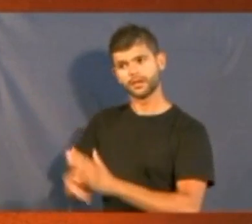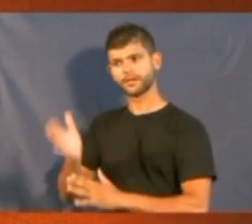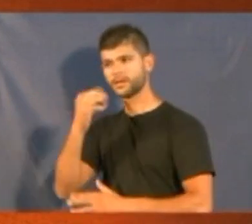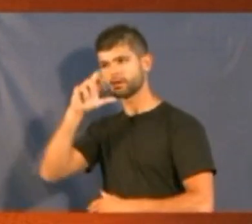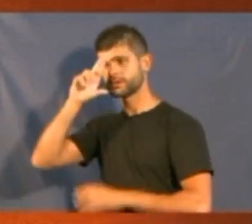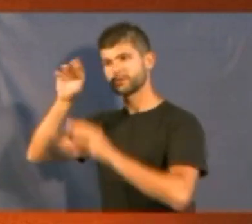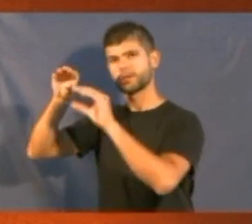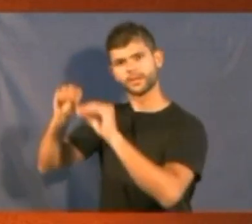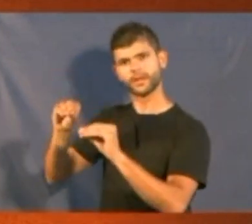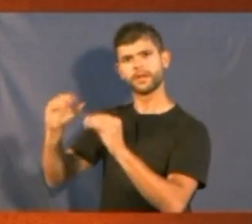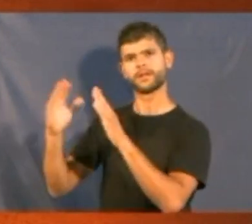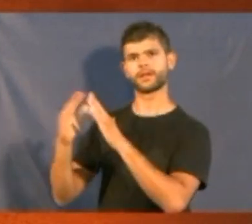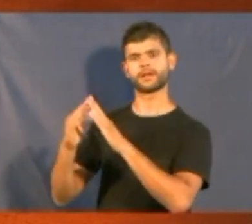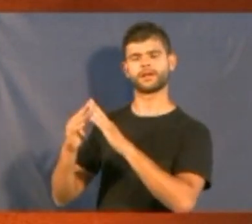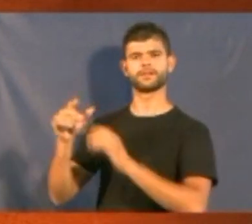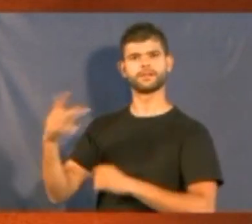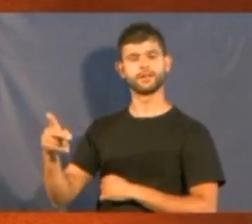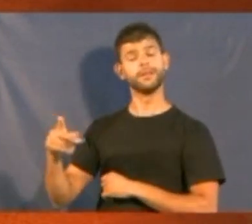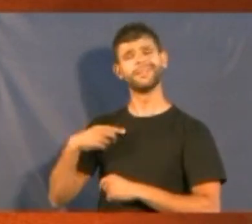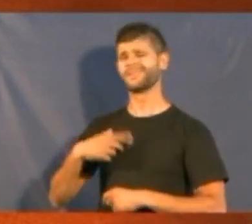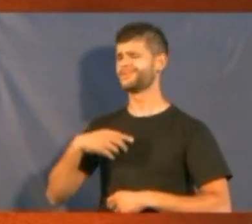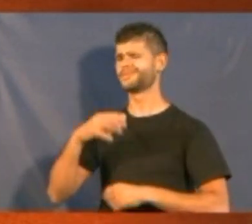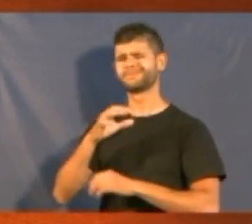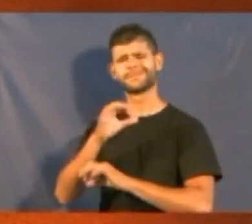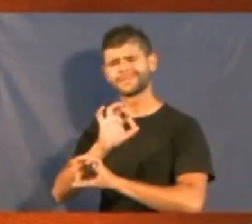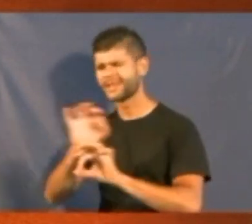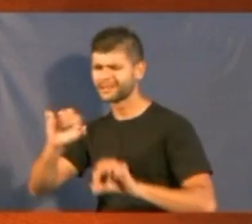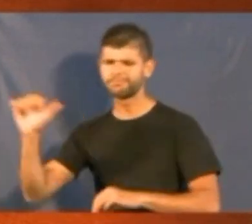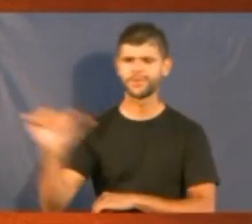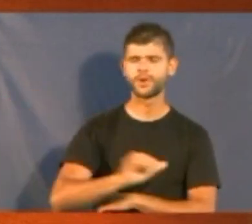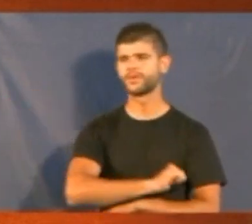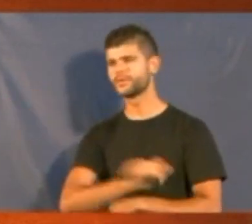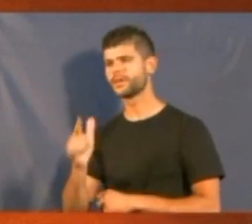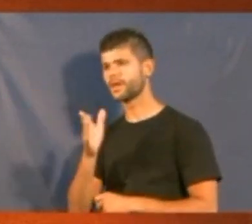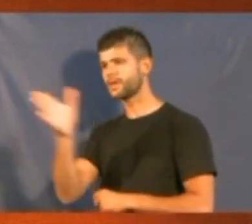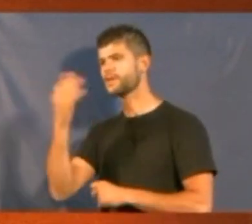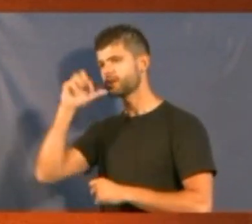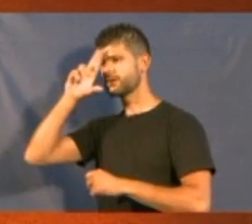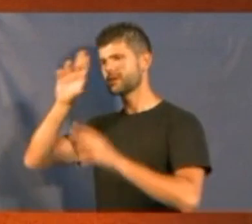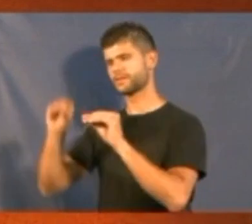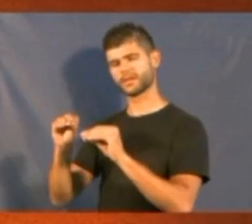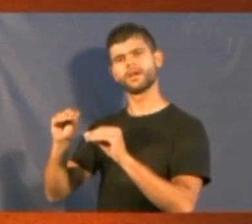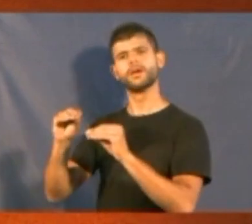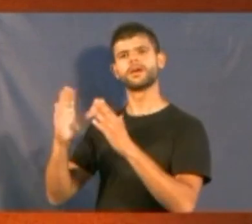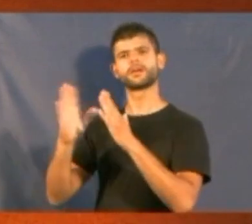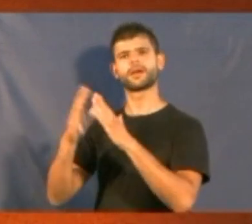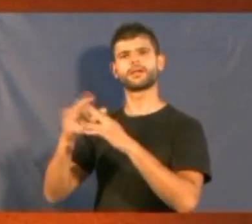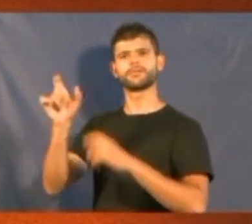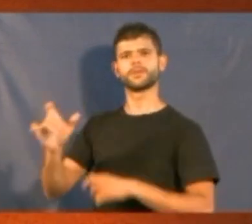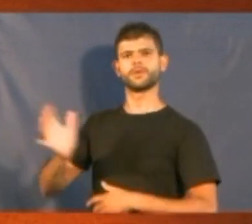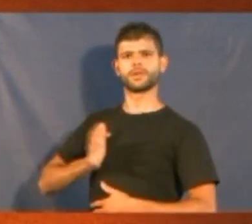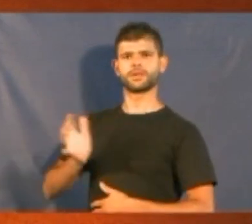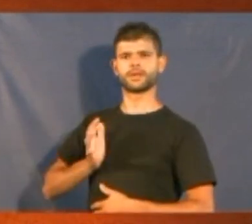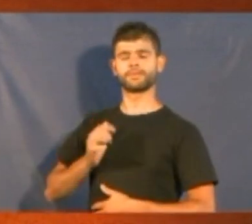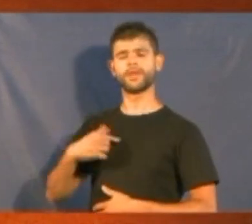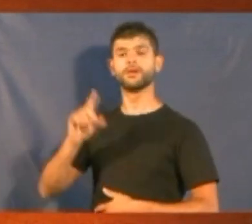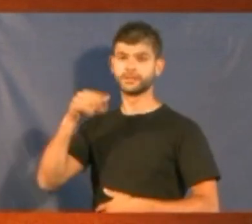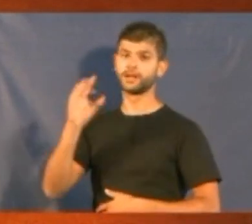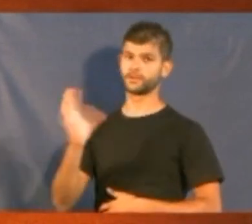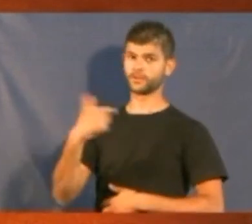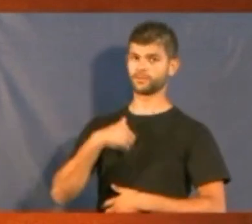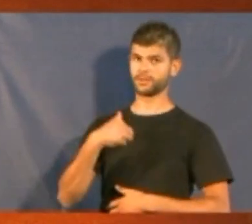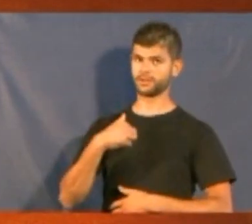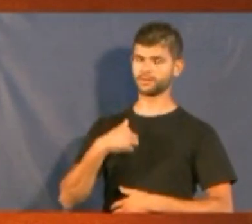do que jantar na casa de rico. Eu já fui vítima e fiz uma cruz que eu não irei mais nunca. Pois bem,